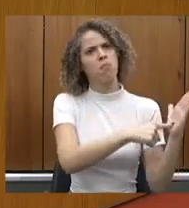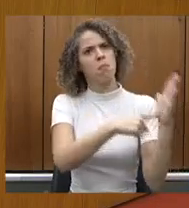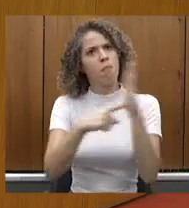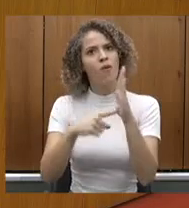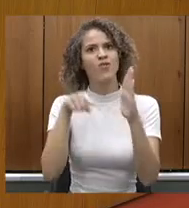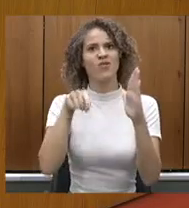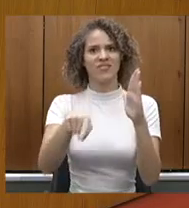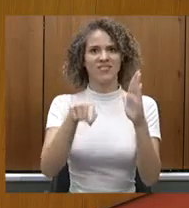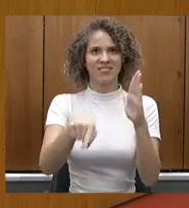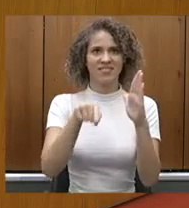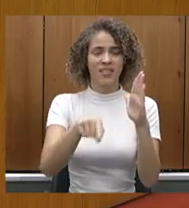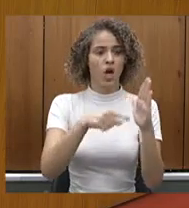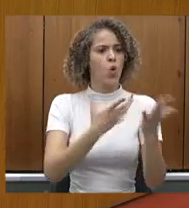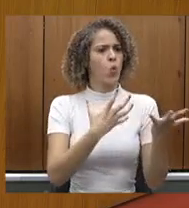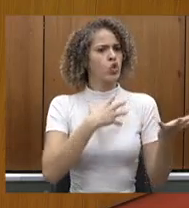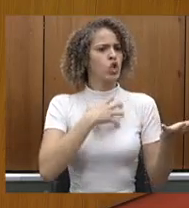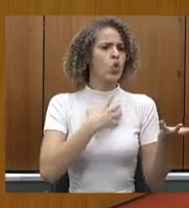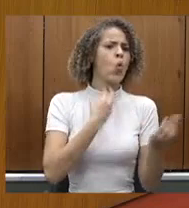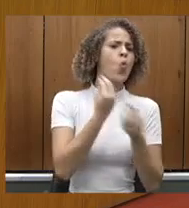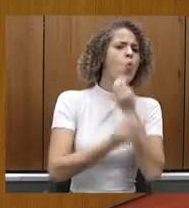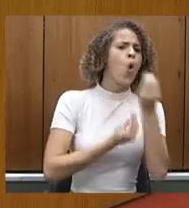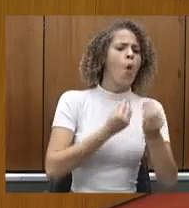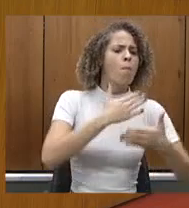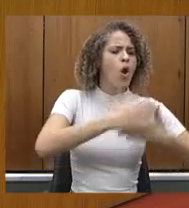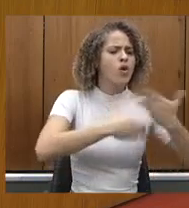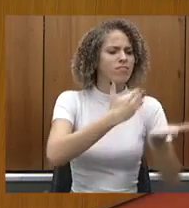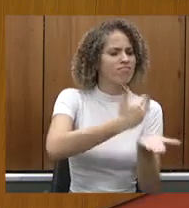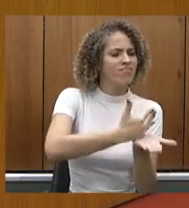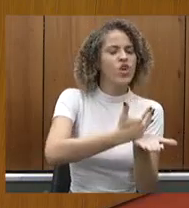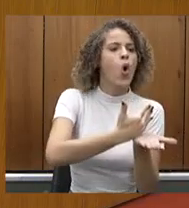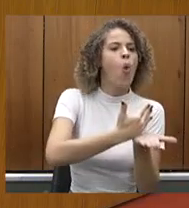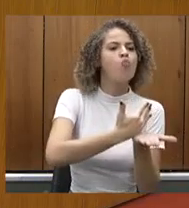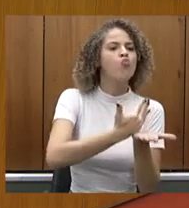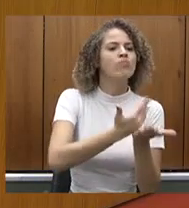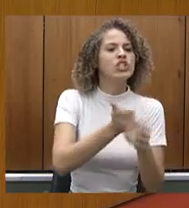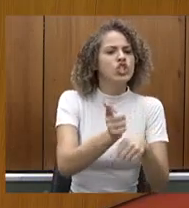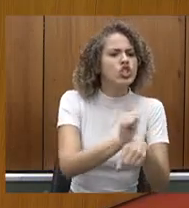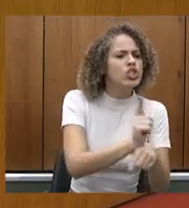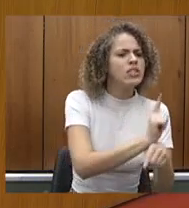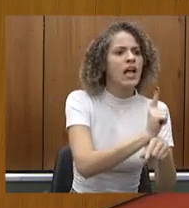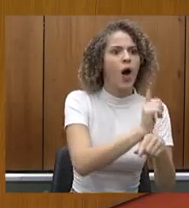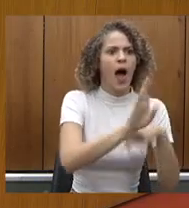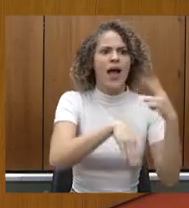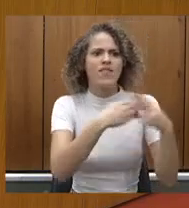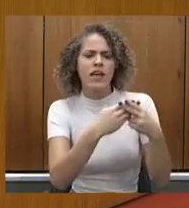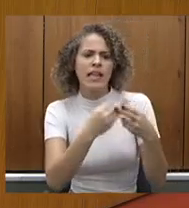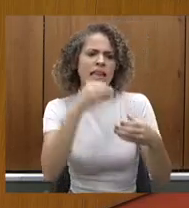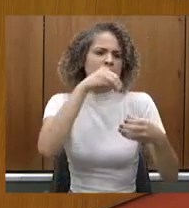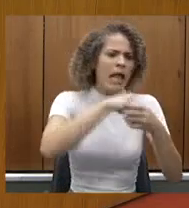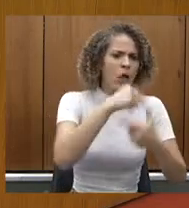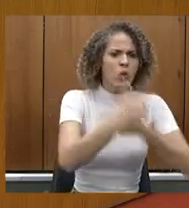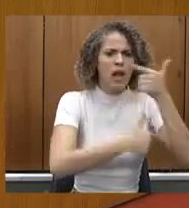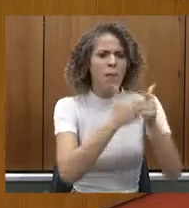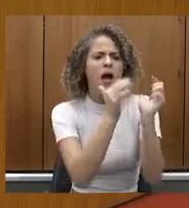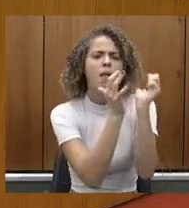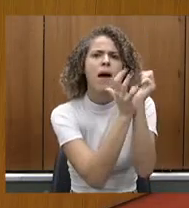a forma técnica, como você mantém sua gestão, às vezes técnica demais, Fábio, gente tem lá